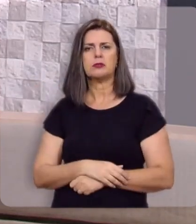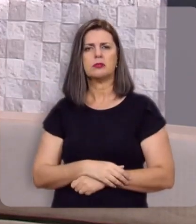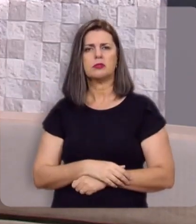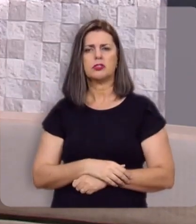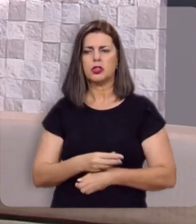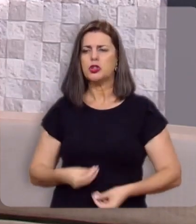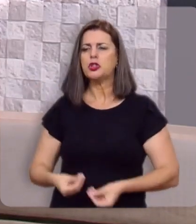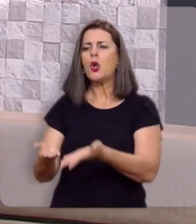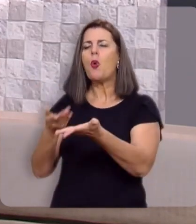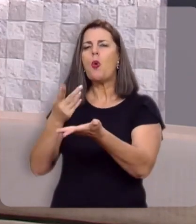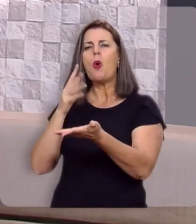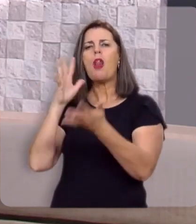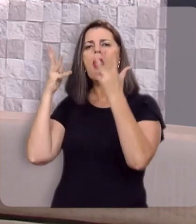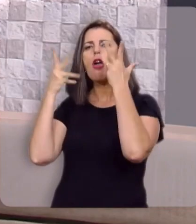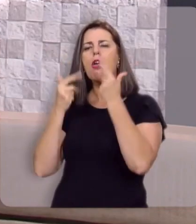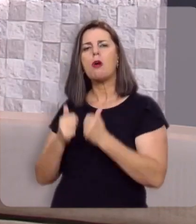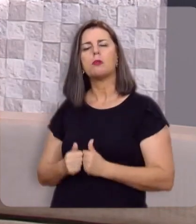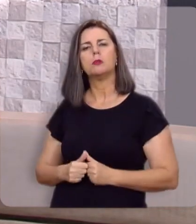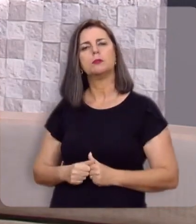jogados às feras.